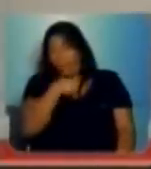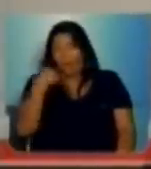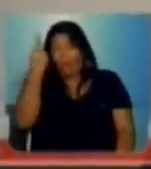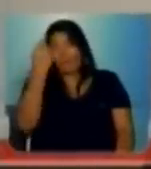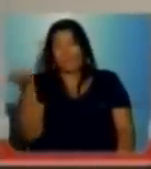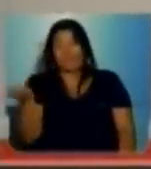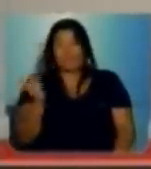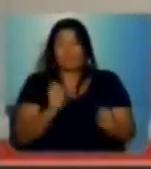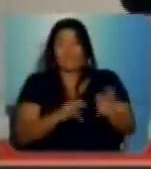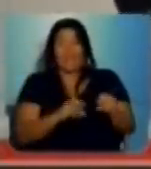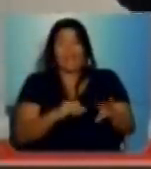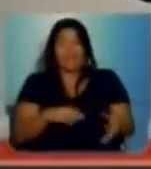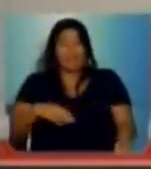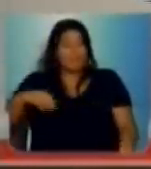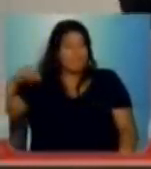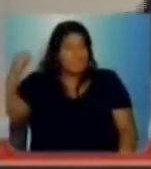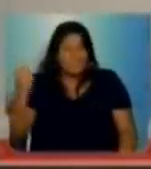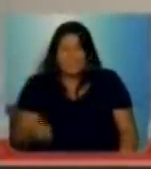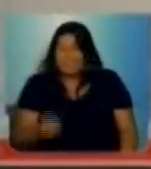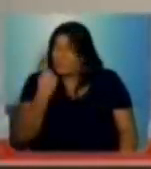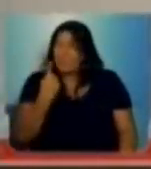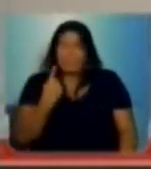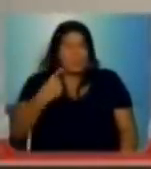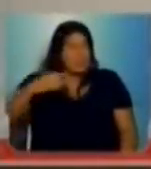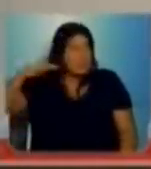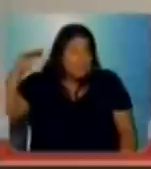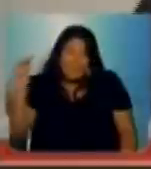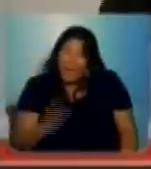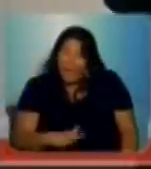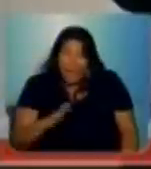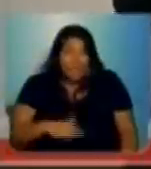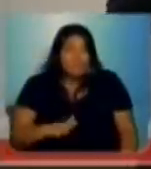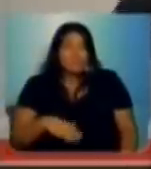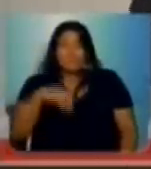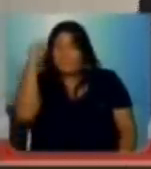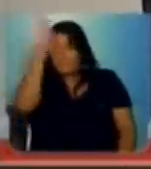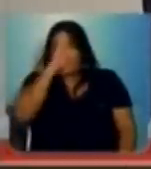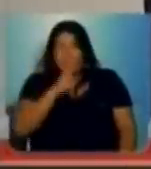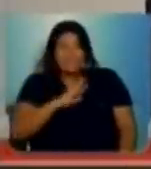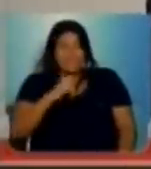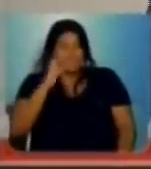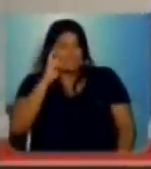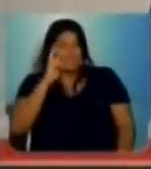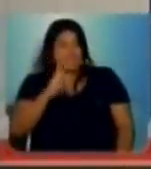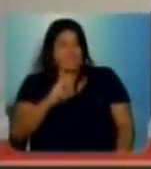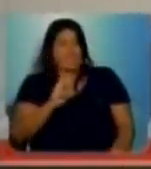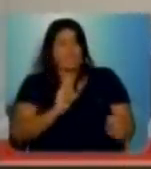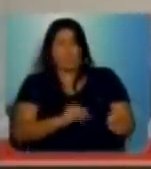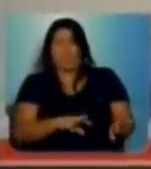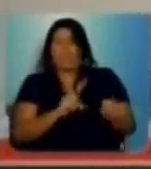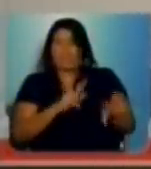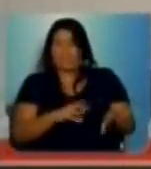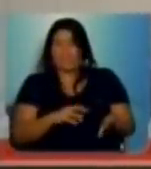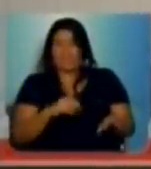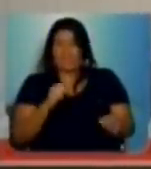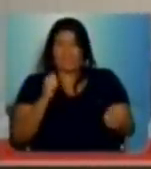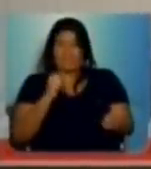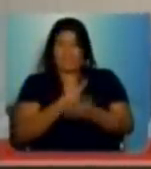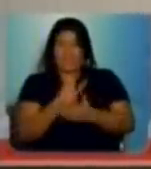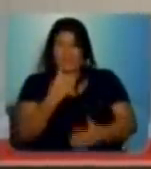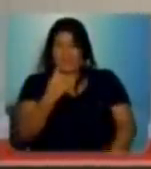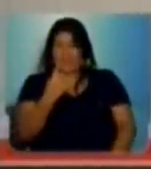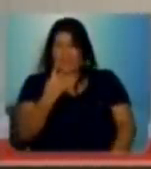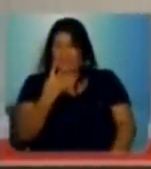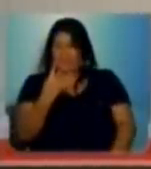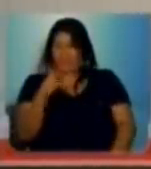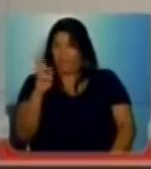É o salário mais baixo, um dos mais baixos do Brasil, nessa área de educação técnica e tecnológica. É uma